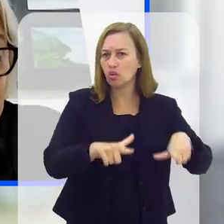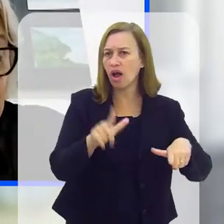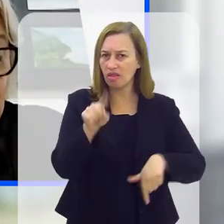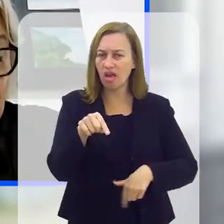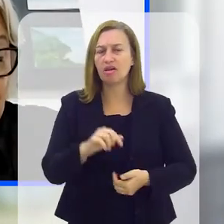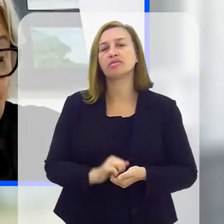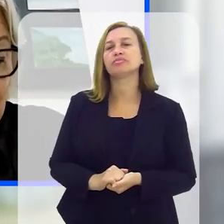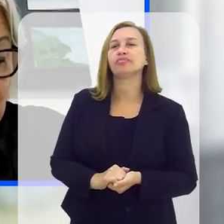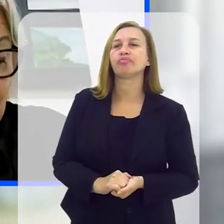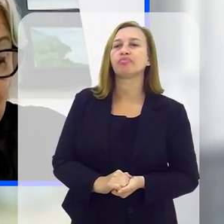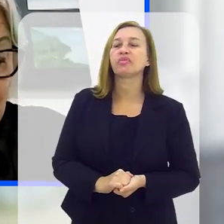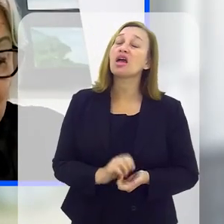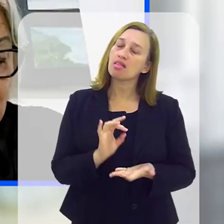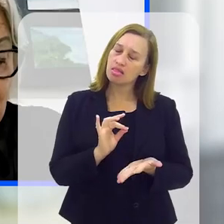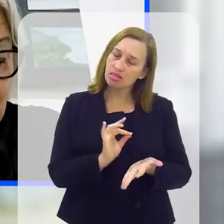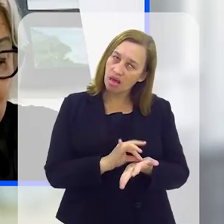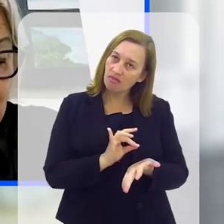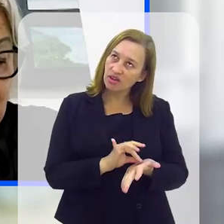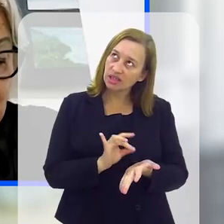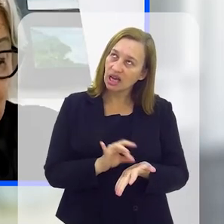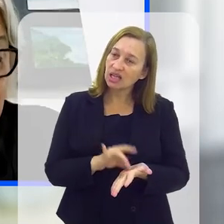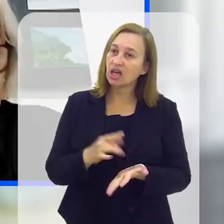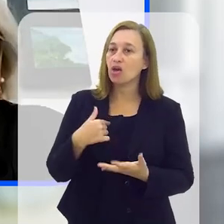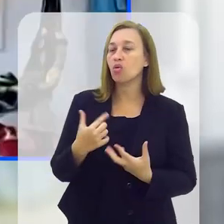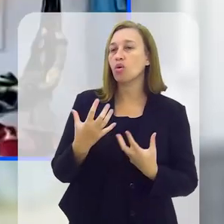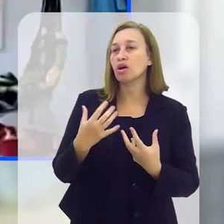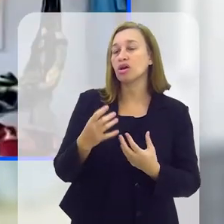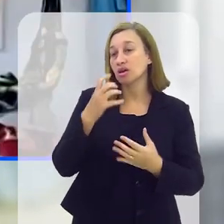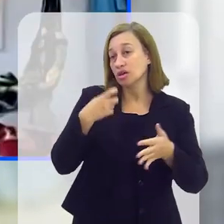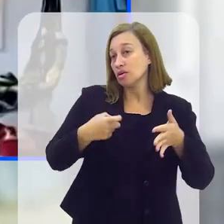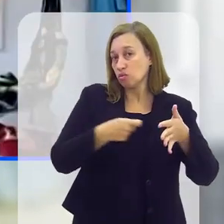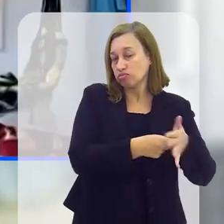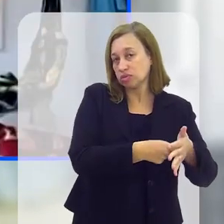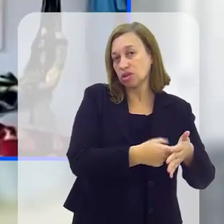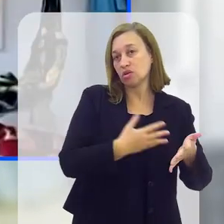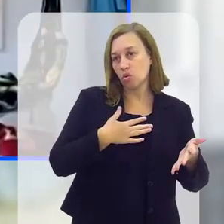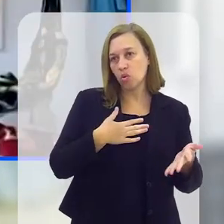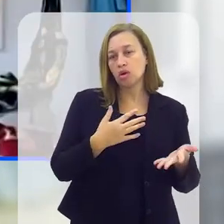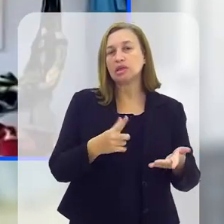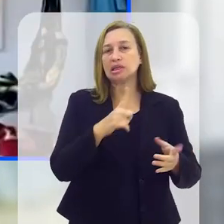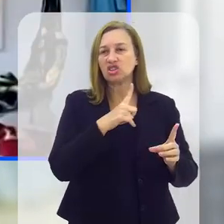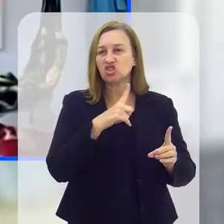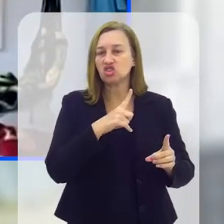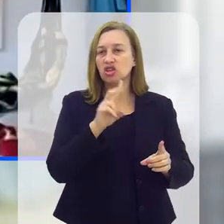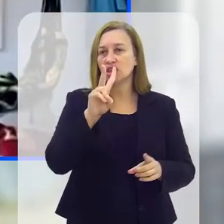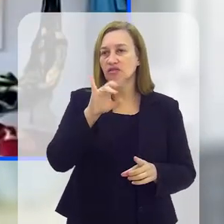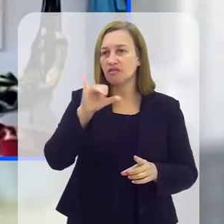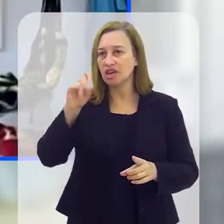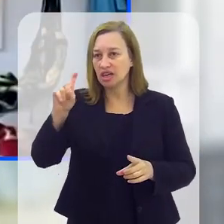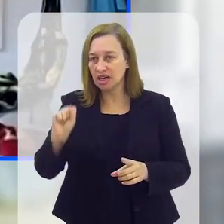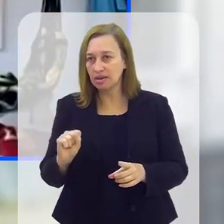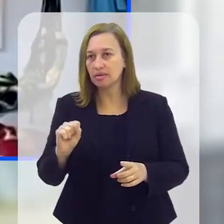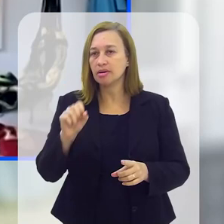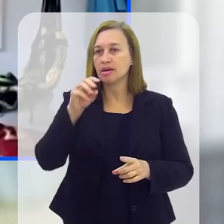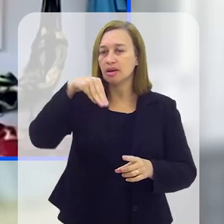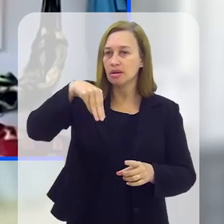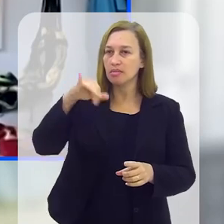delas, né? Na verdade, eu recebi uma denúncia de que havia em Vila Mimosa